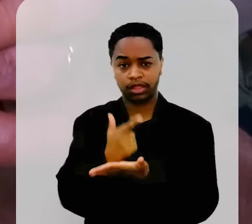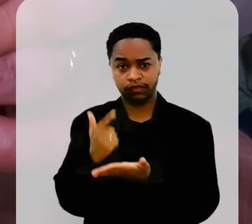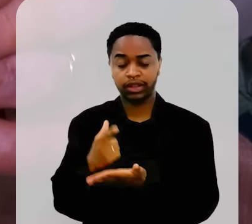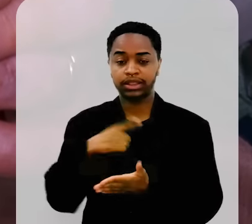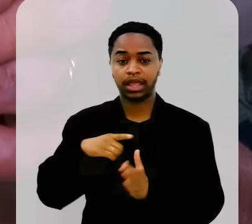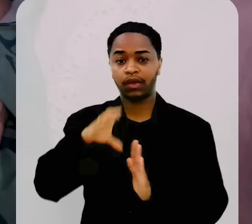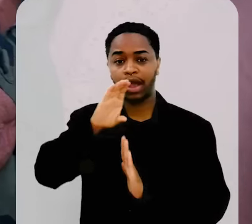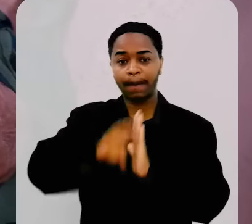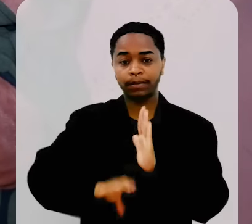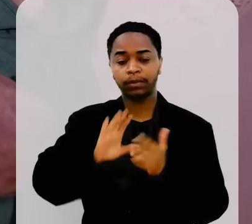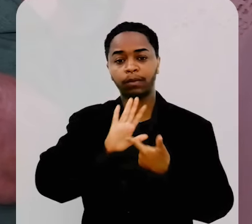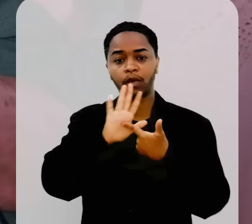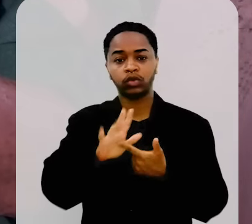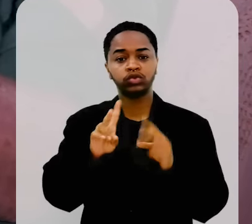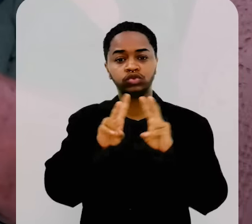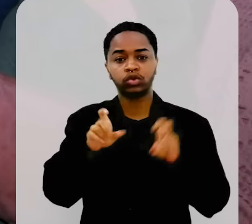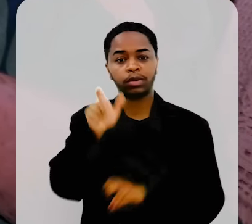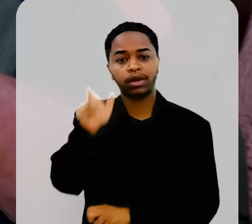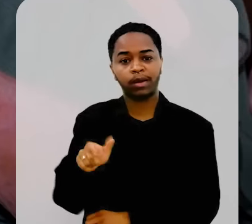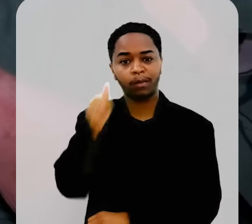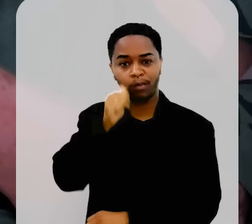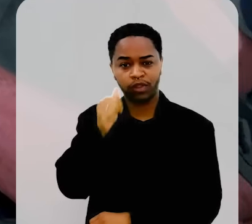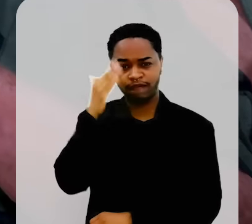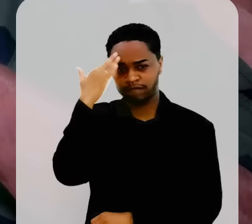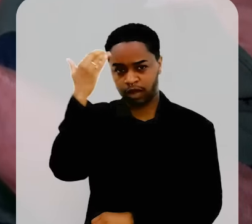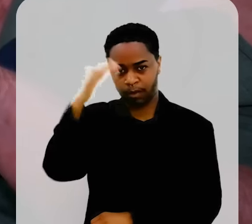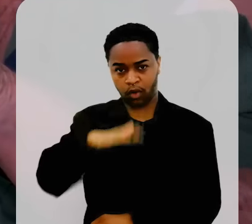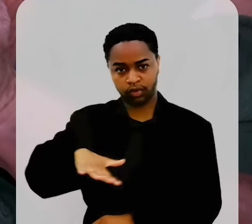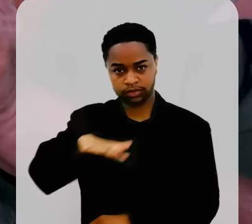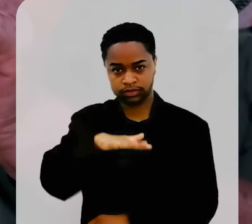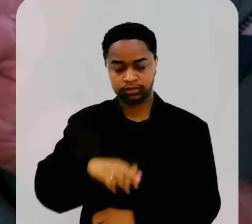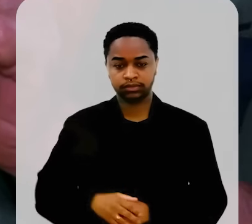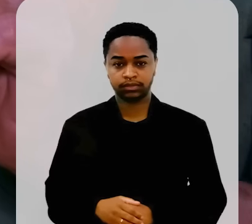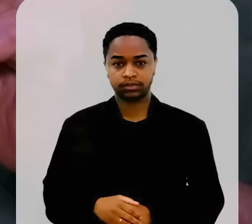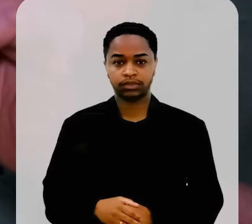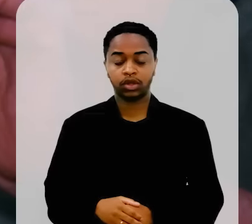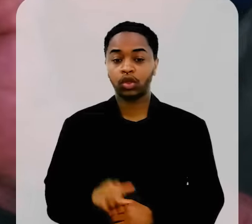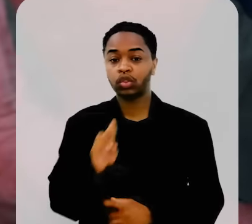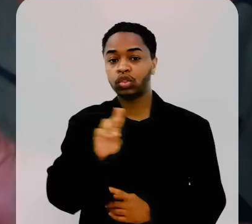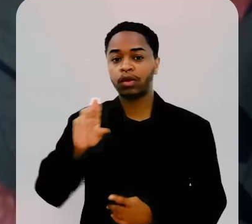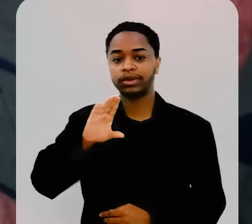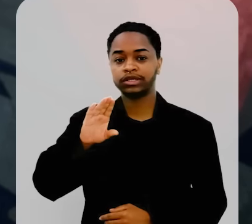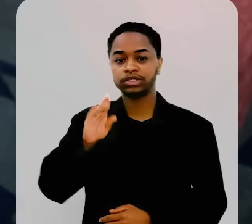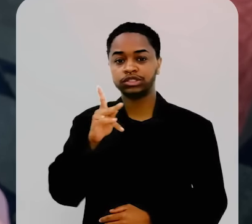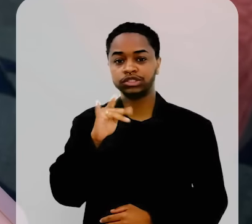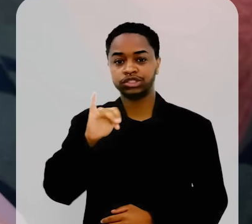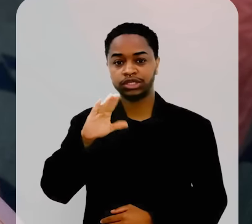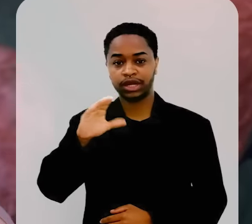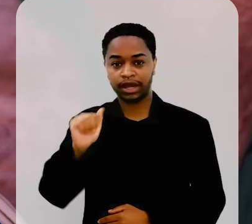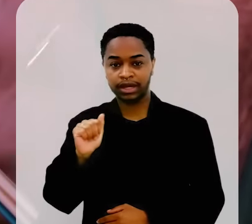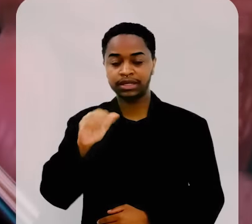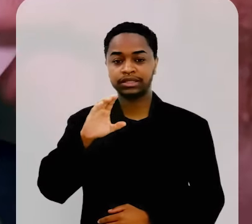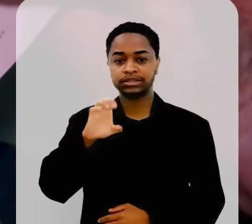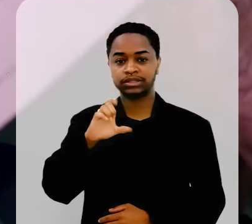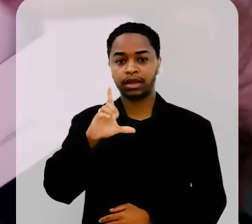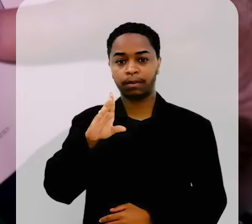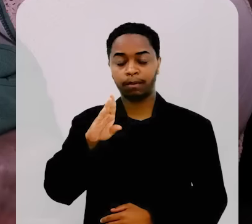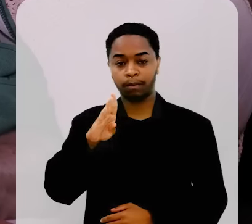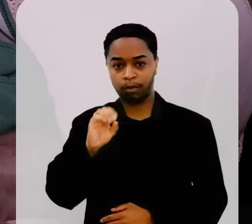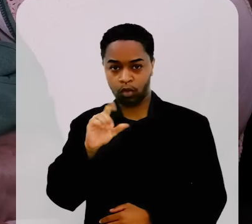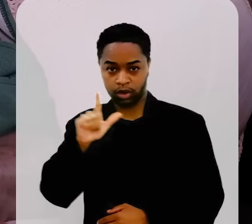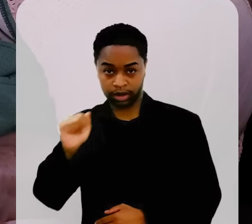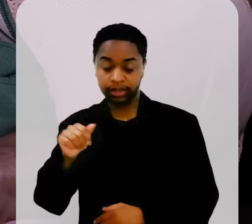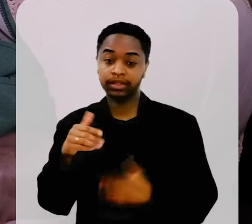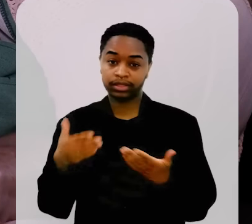escreveu um livro. Um dos capítulos é sobre uma senhorinha famosa na região. Que a Chica Cebola era uma velhinha.